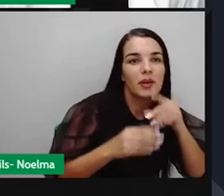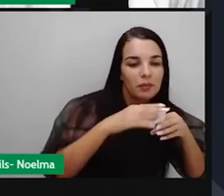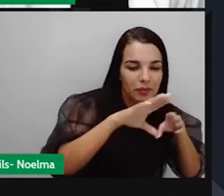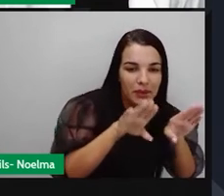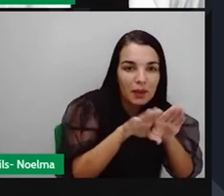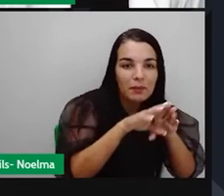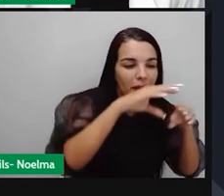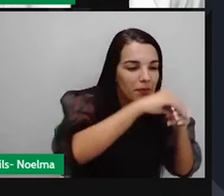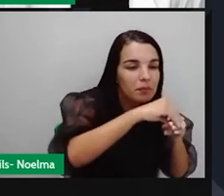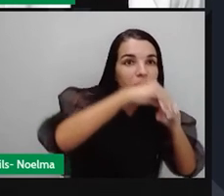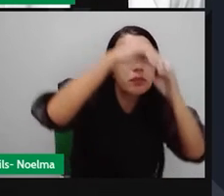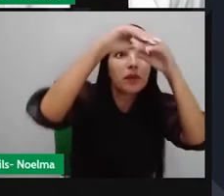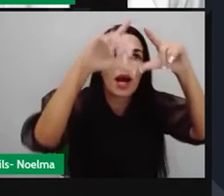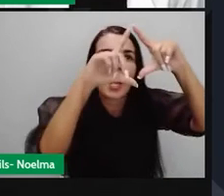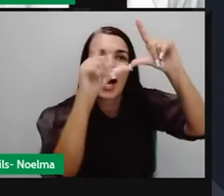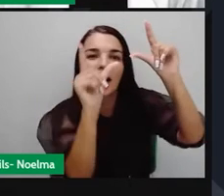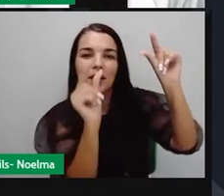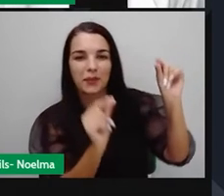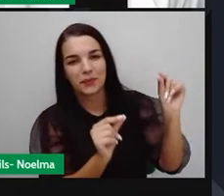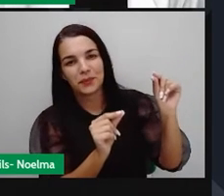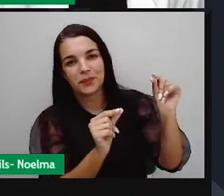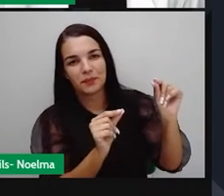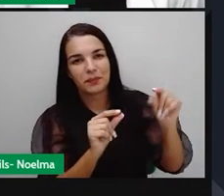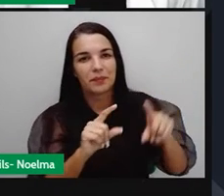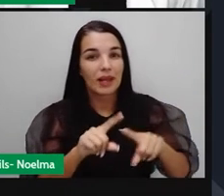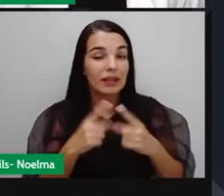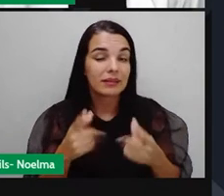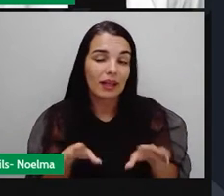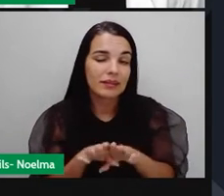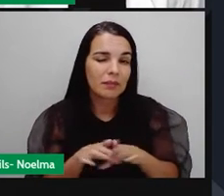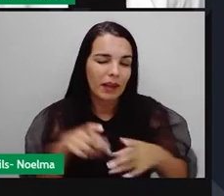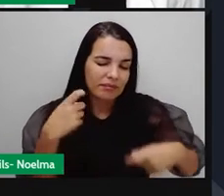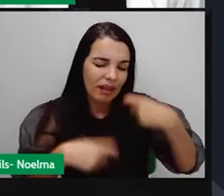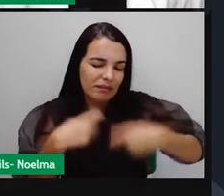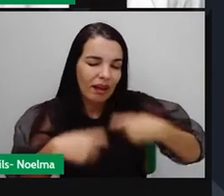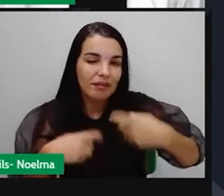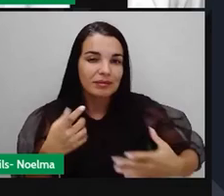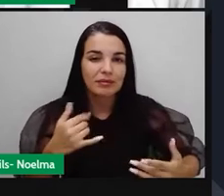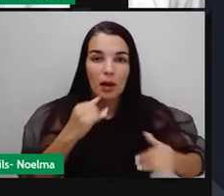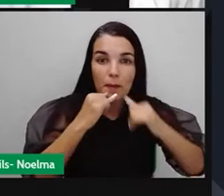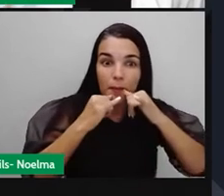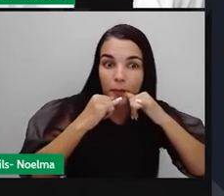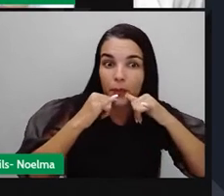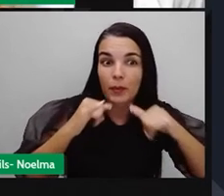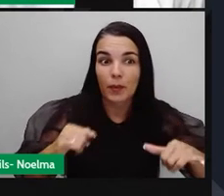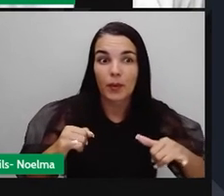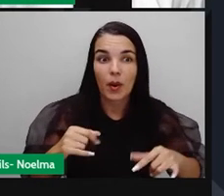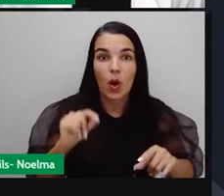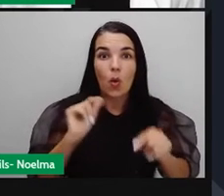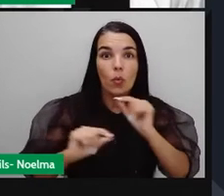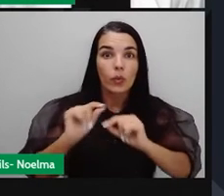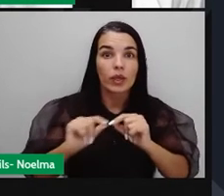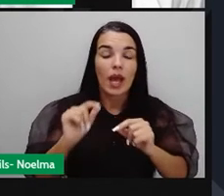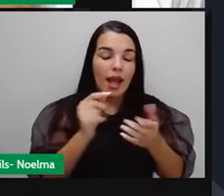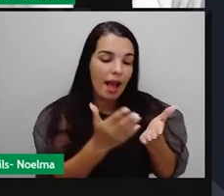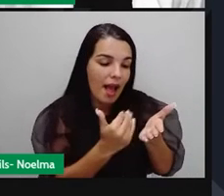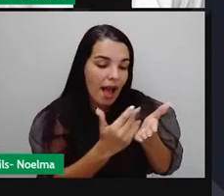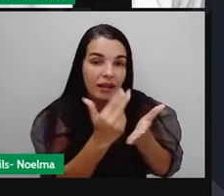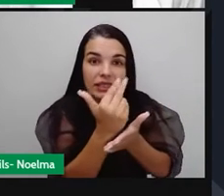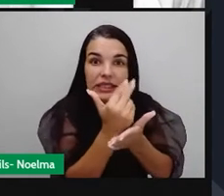à Lua. Há uma guerra de propaganda também muito forte, como eu estou colocando, no qual revistas em quadrinhos,